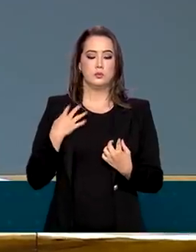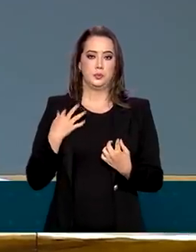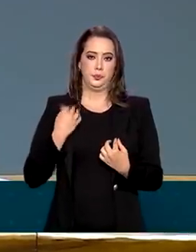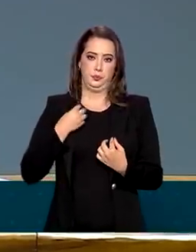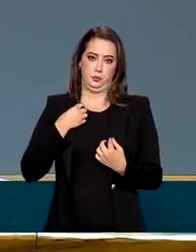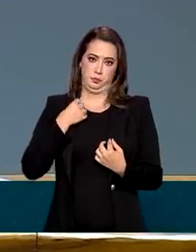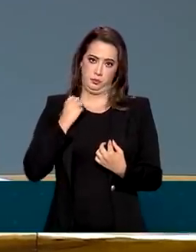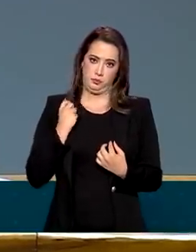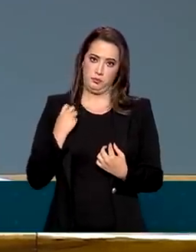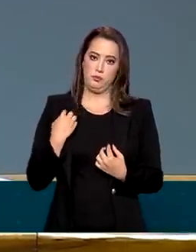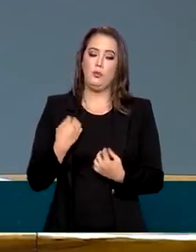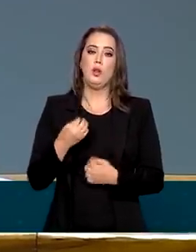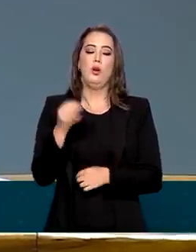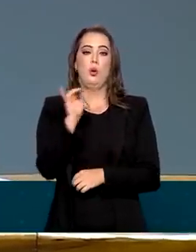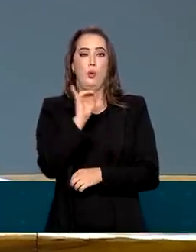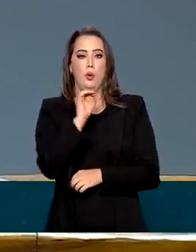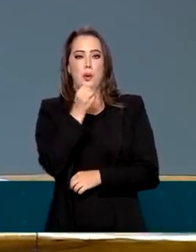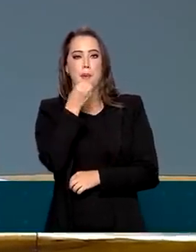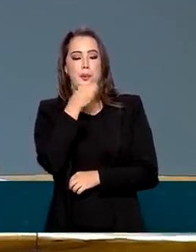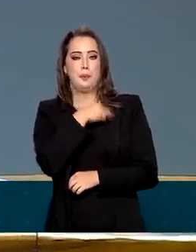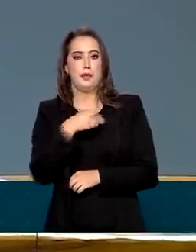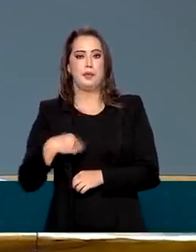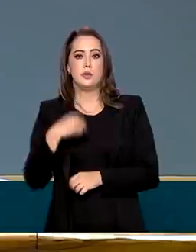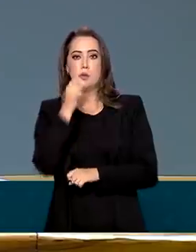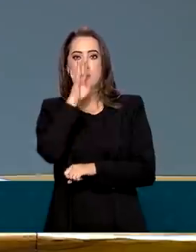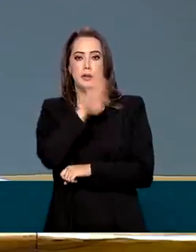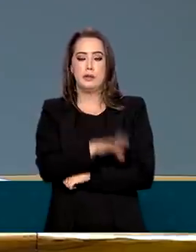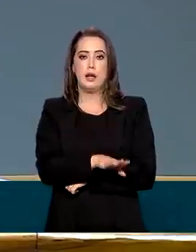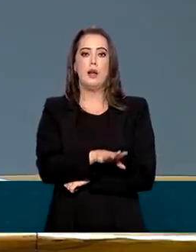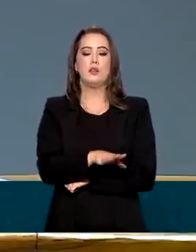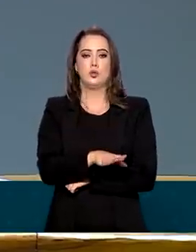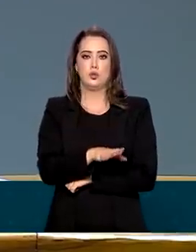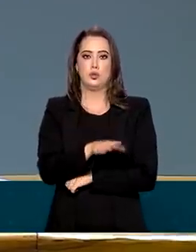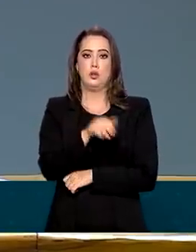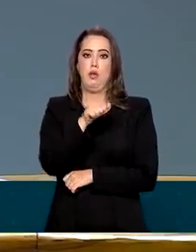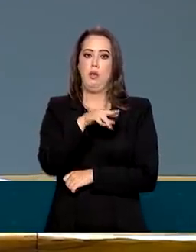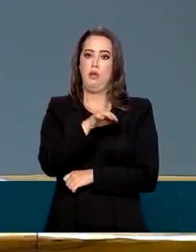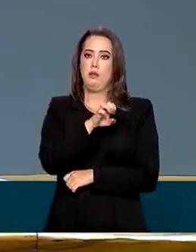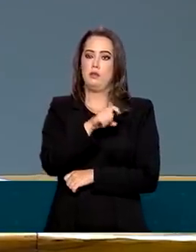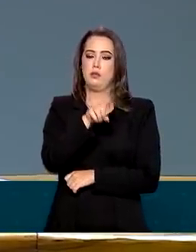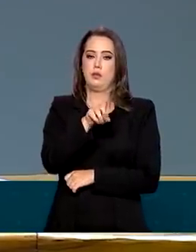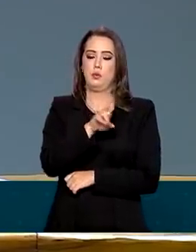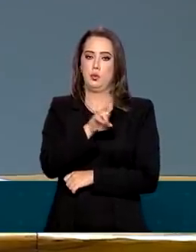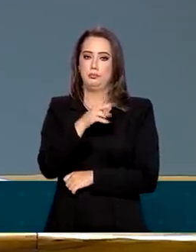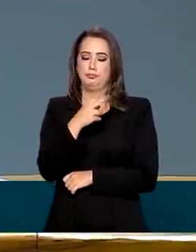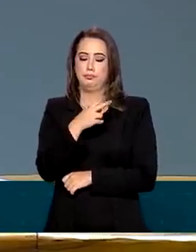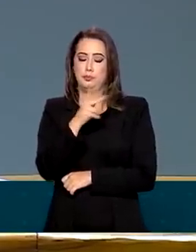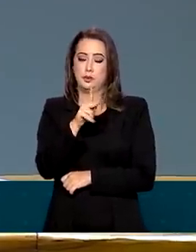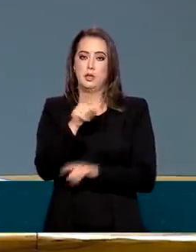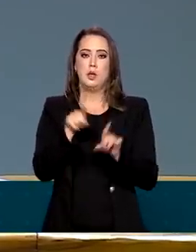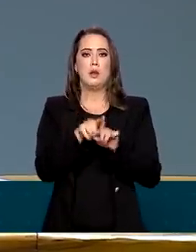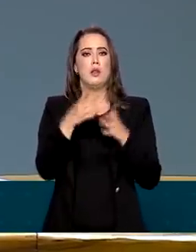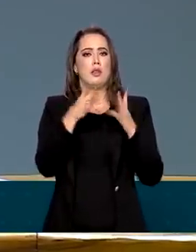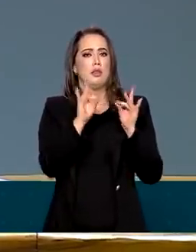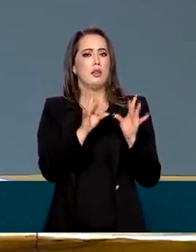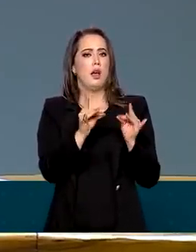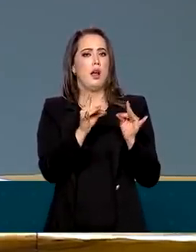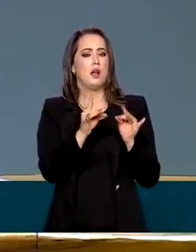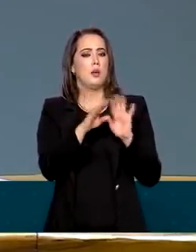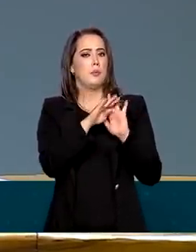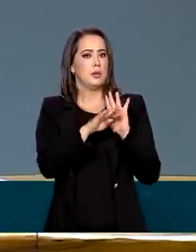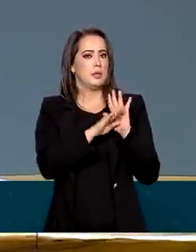ministro, boa tarde. André Espigariol, correspondente do The Brazilian Report. Duas perguntas. Primeiro, com relação ao programa de crescimento verde. O senhor pode dar detalhes